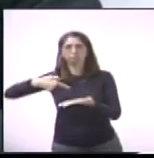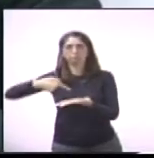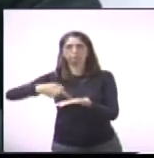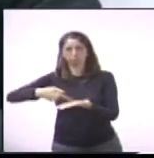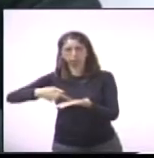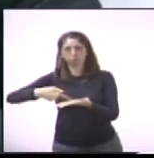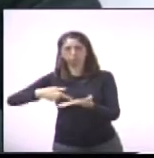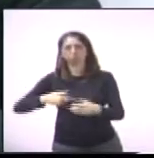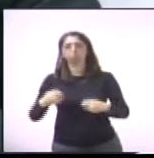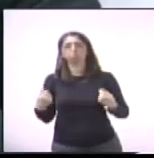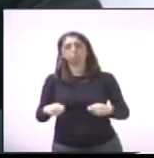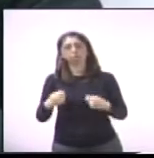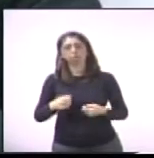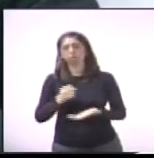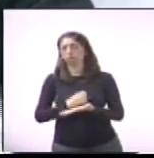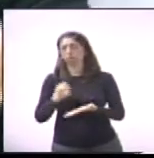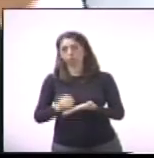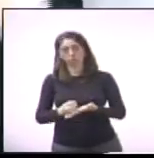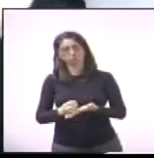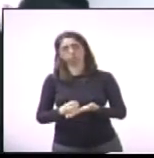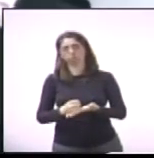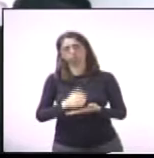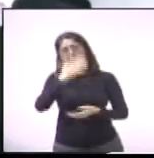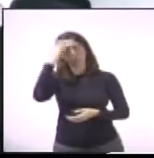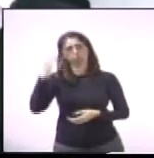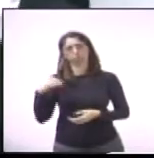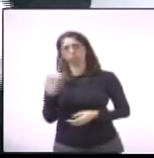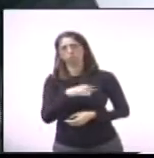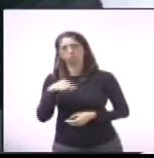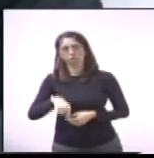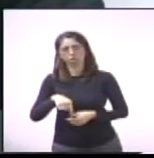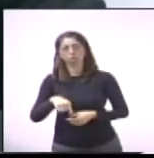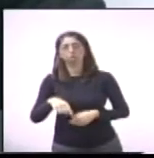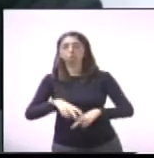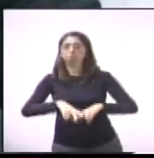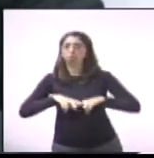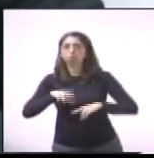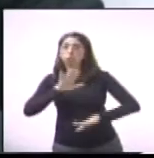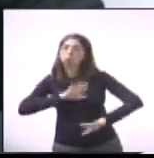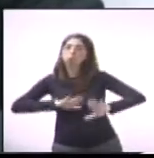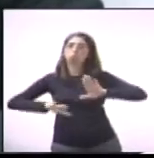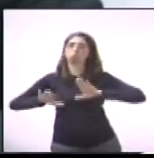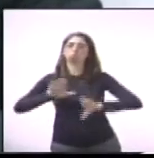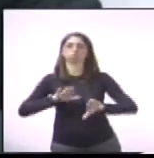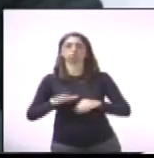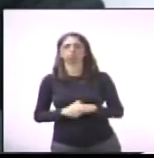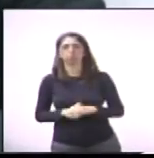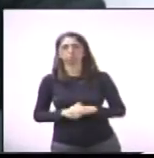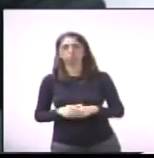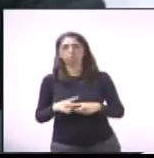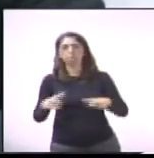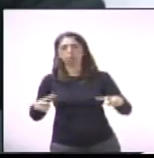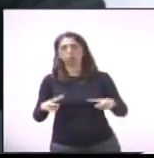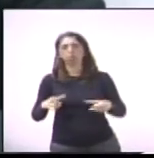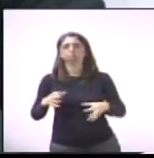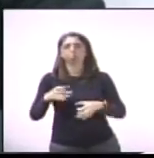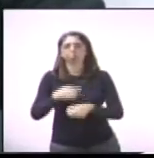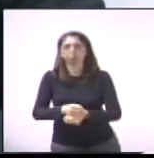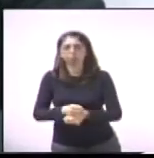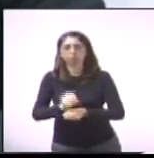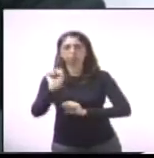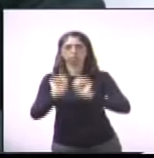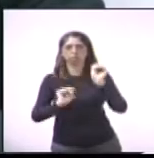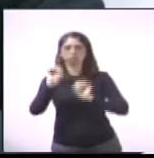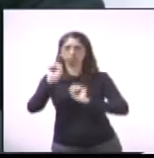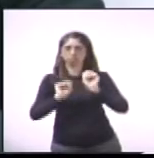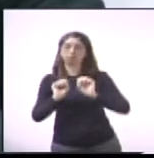E, de fato, nós temos que tomar cuidado, porque estão querendo punir as empresas. No meu